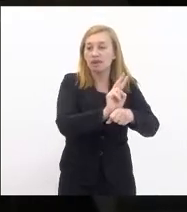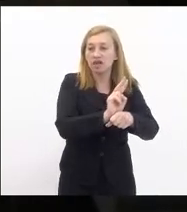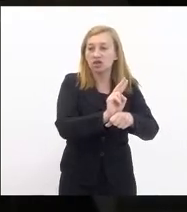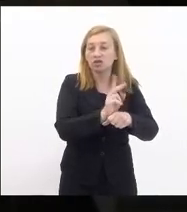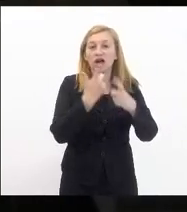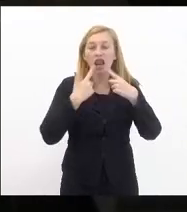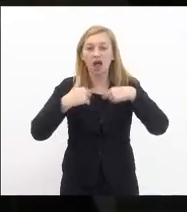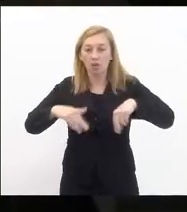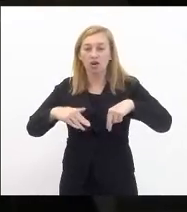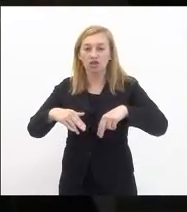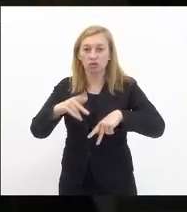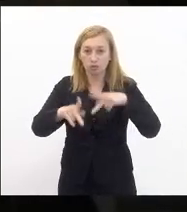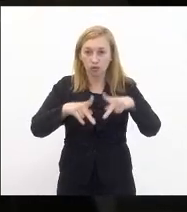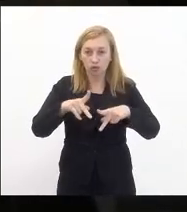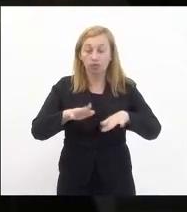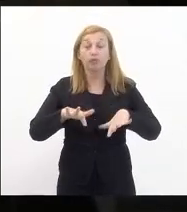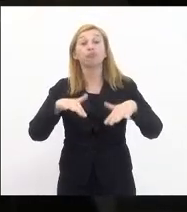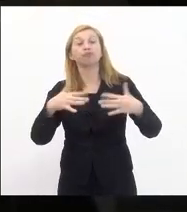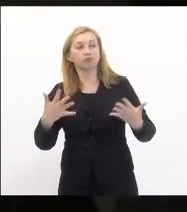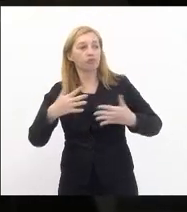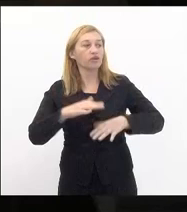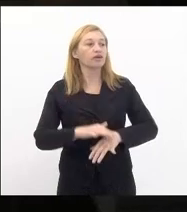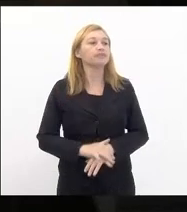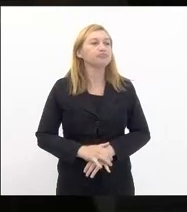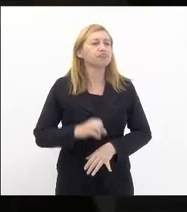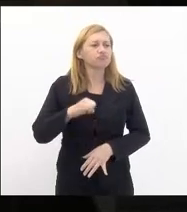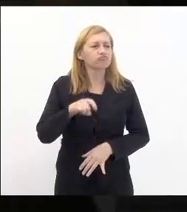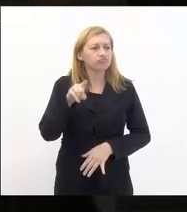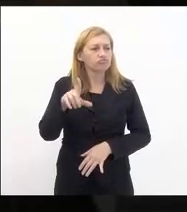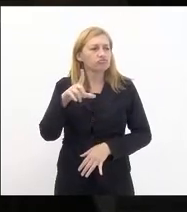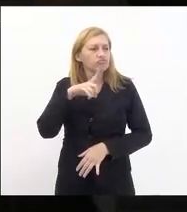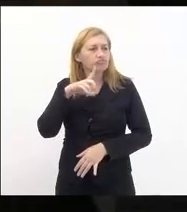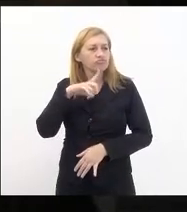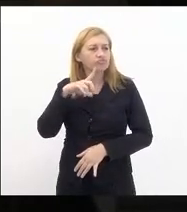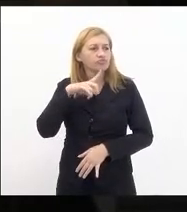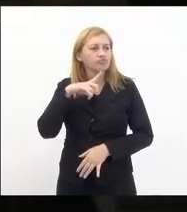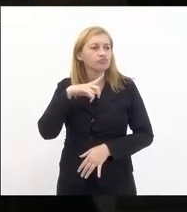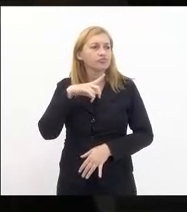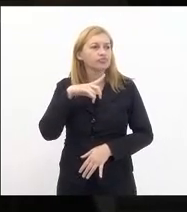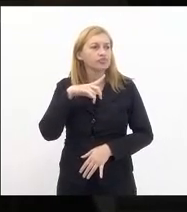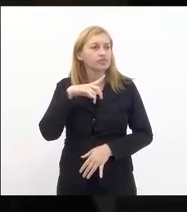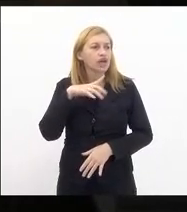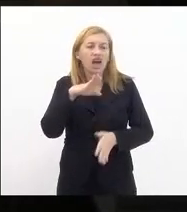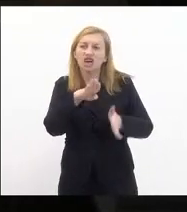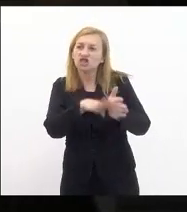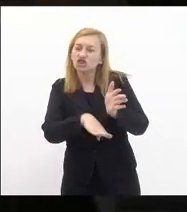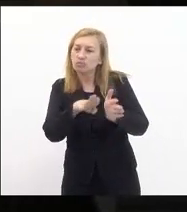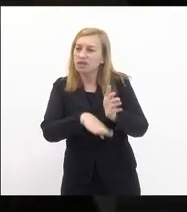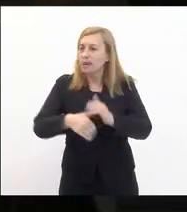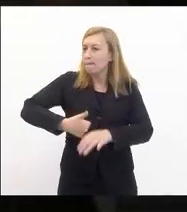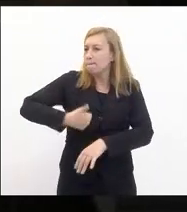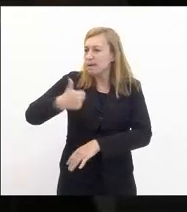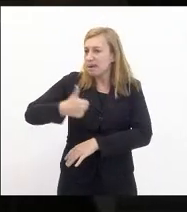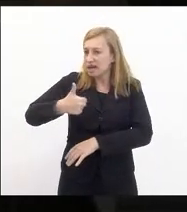ora se você tem a despesa primária de um